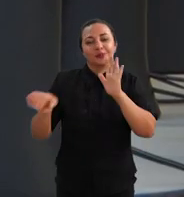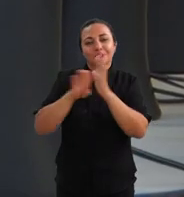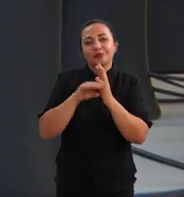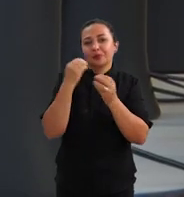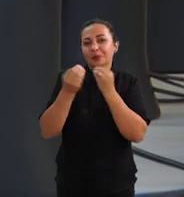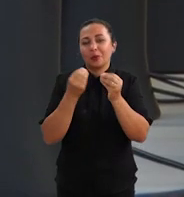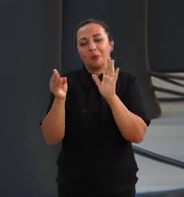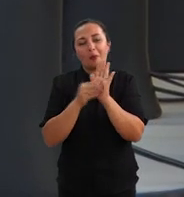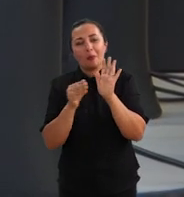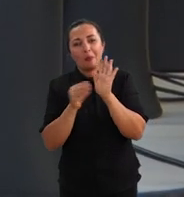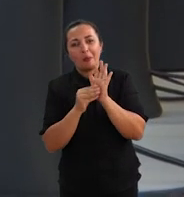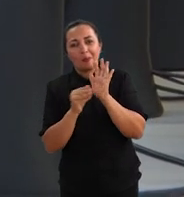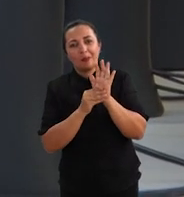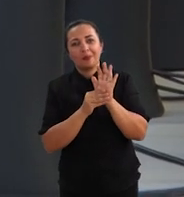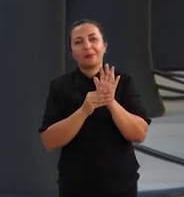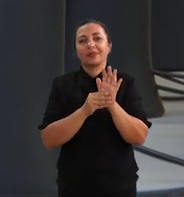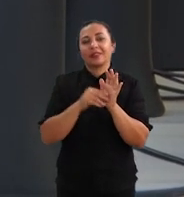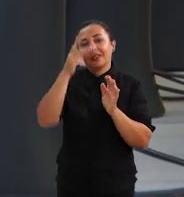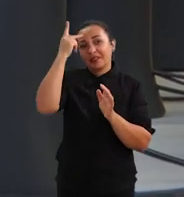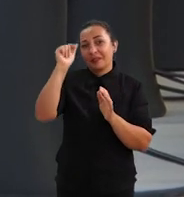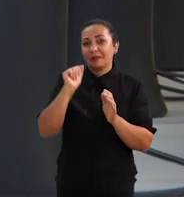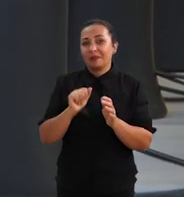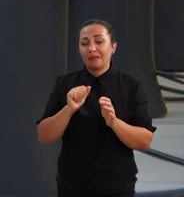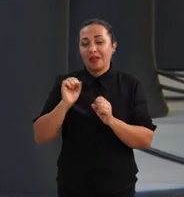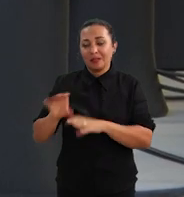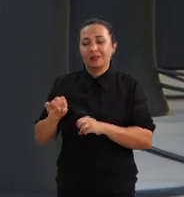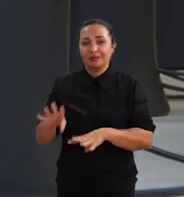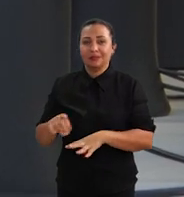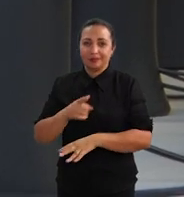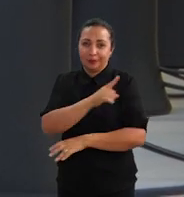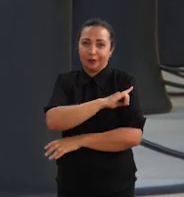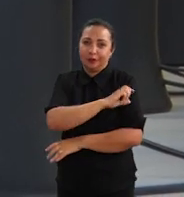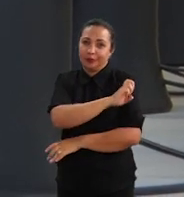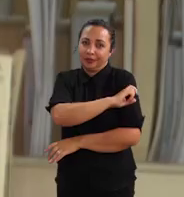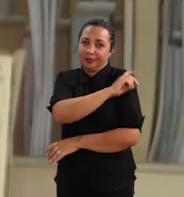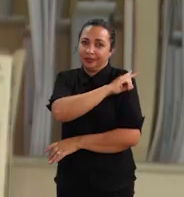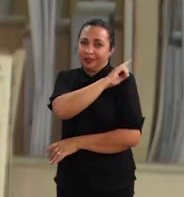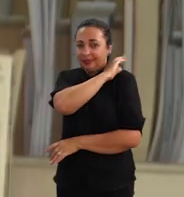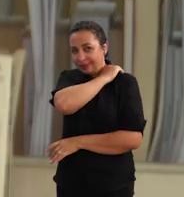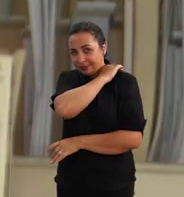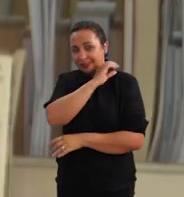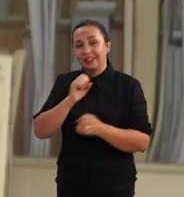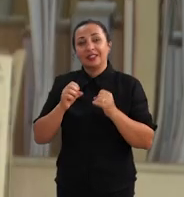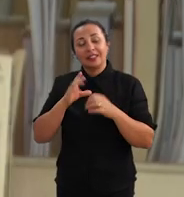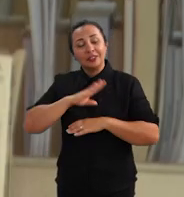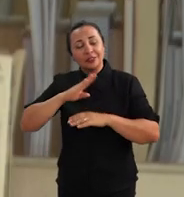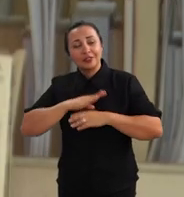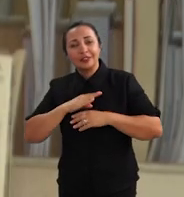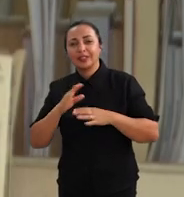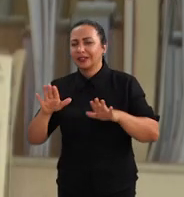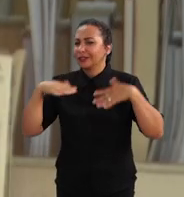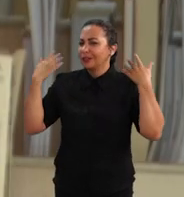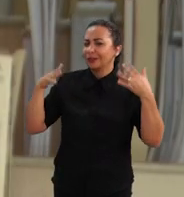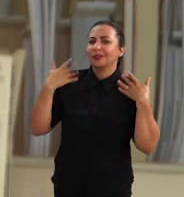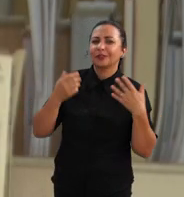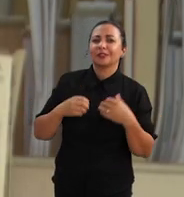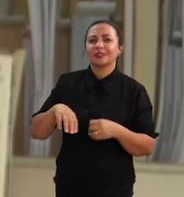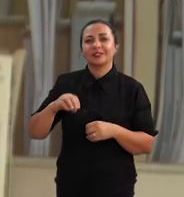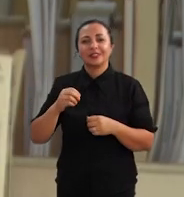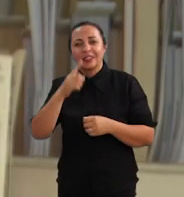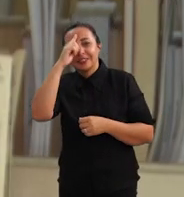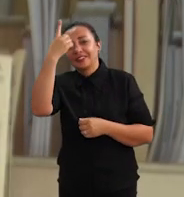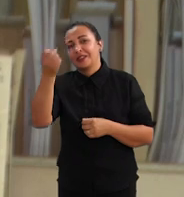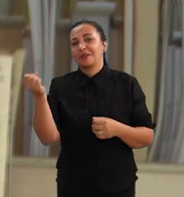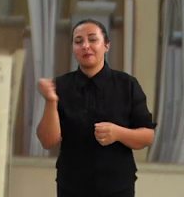foi trazida como uma proposta para o ensino fundamental que de uma forma lúdica, criativa, a gente